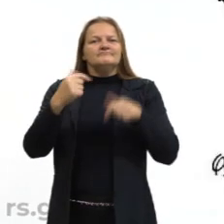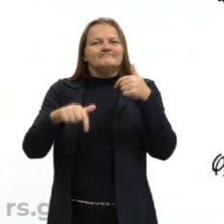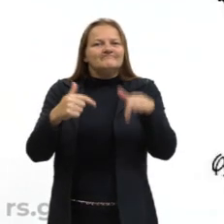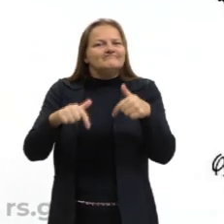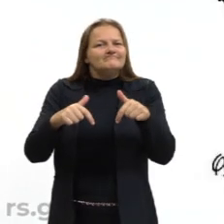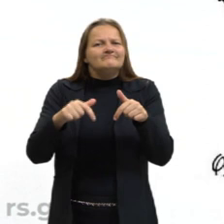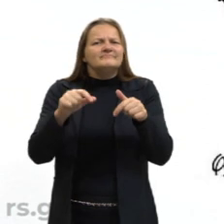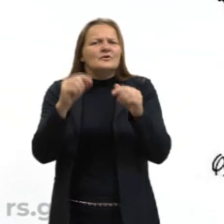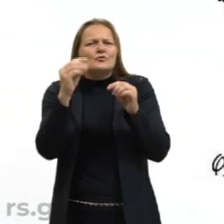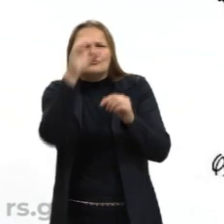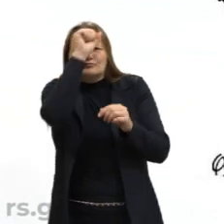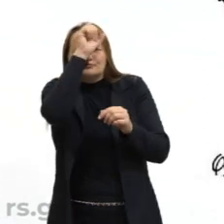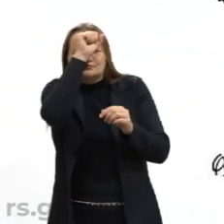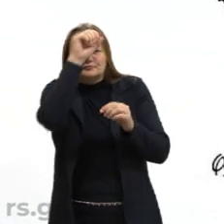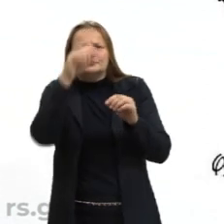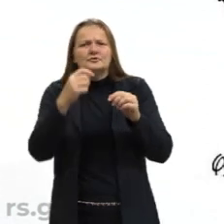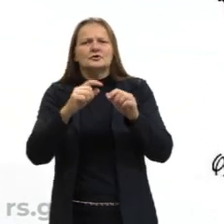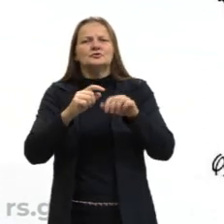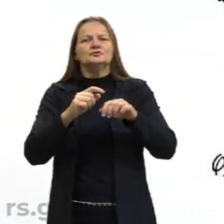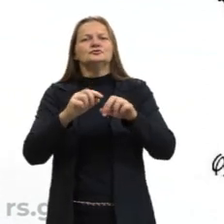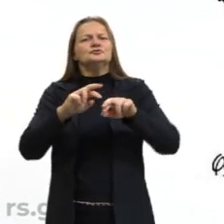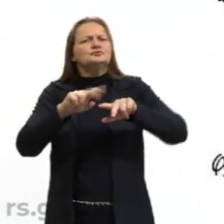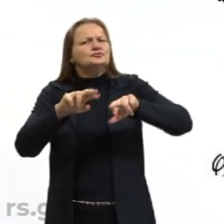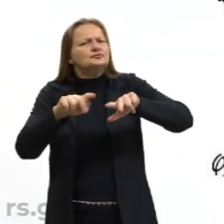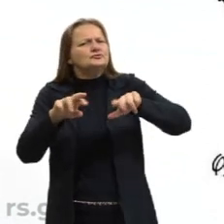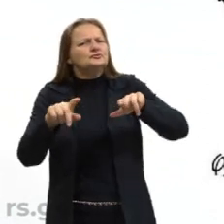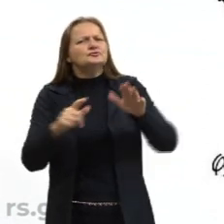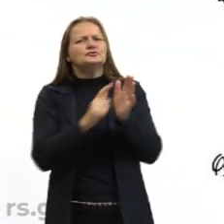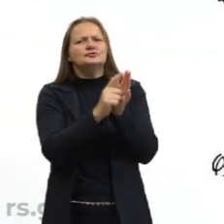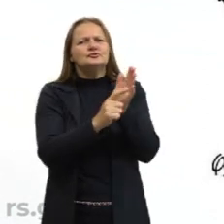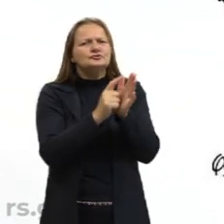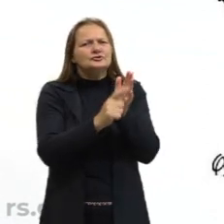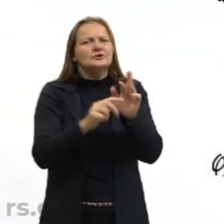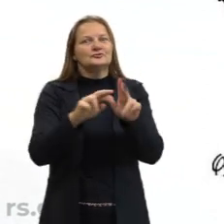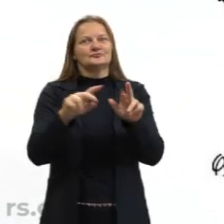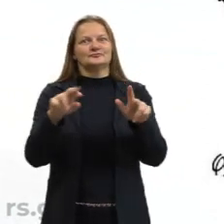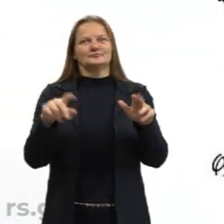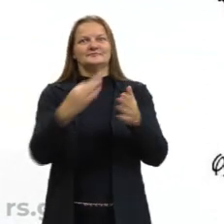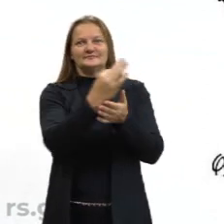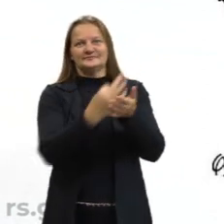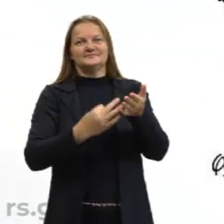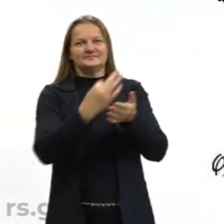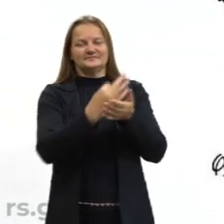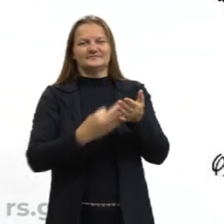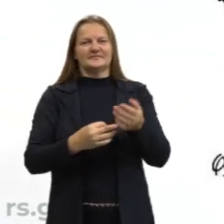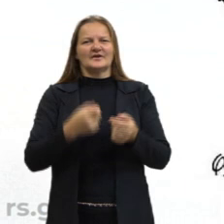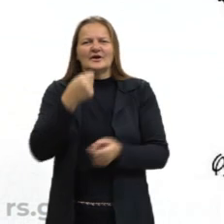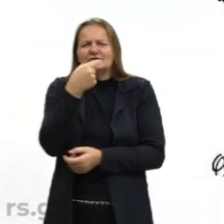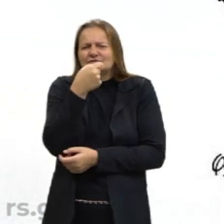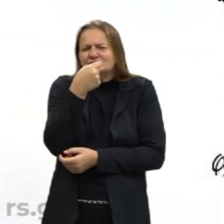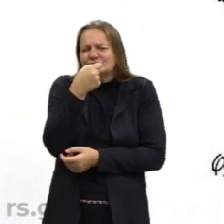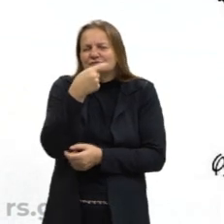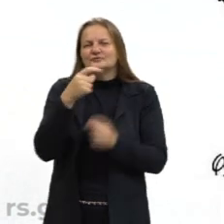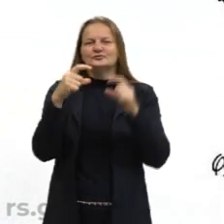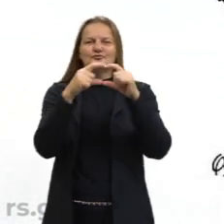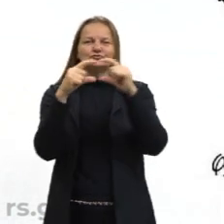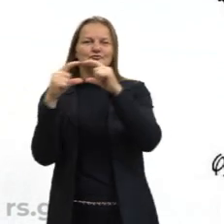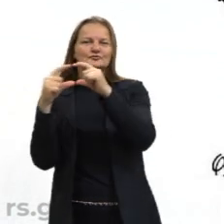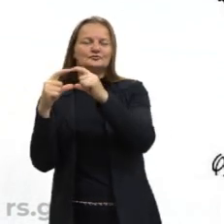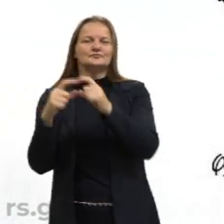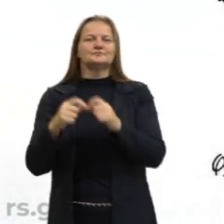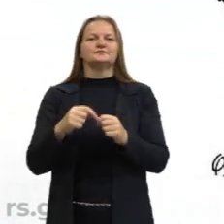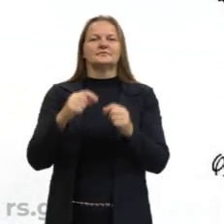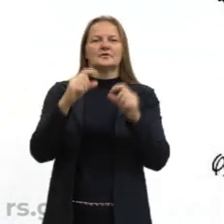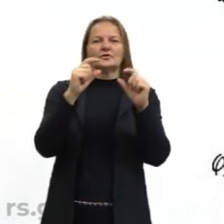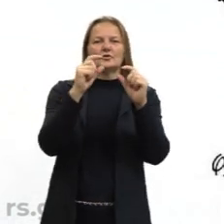sobre gêneros textuais. Na aula 3, nós trabalhamos a charge, o cartoon, a história em